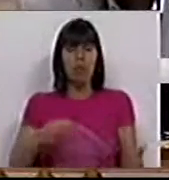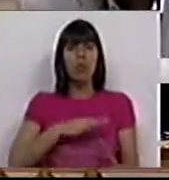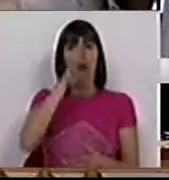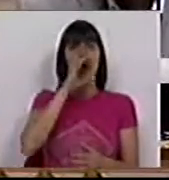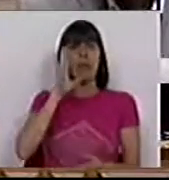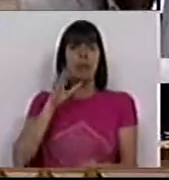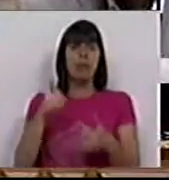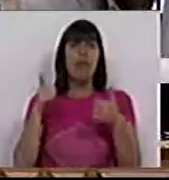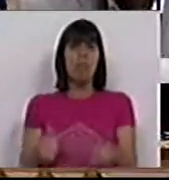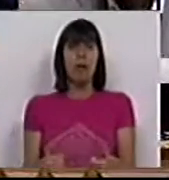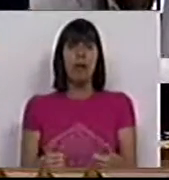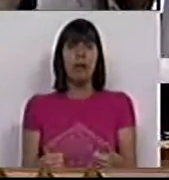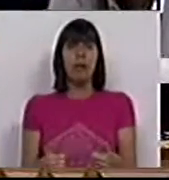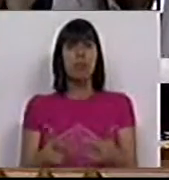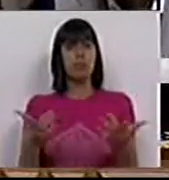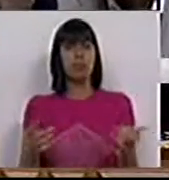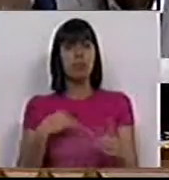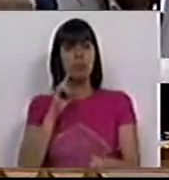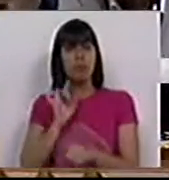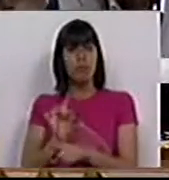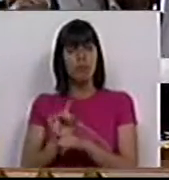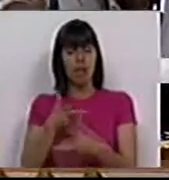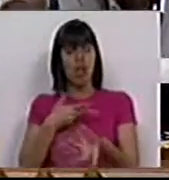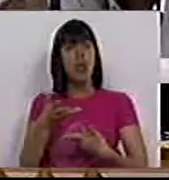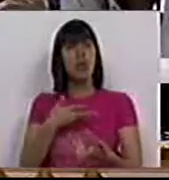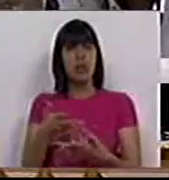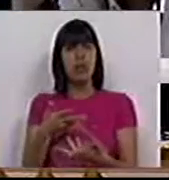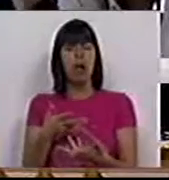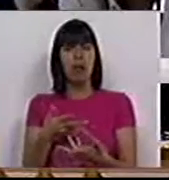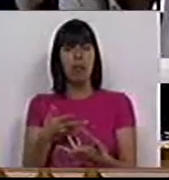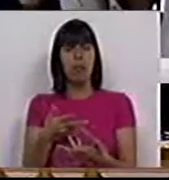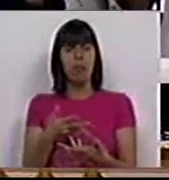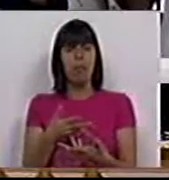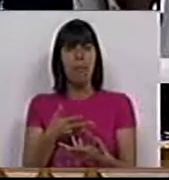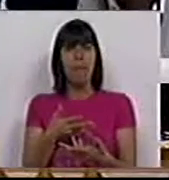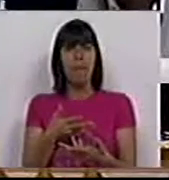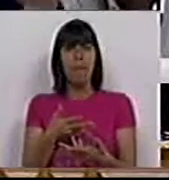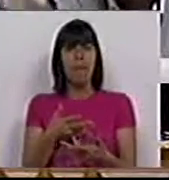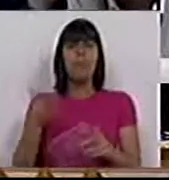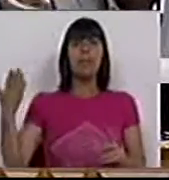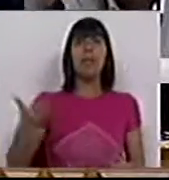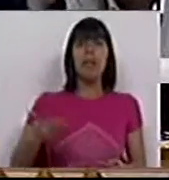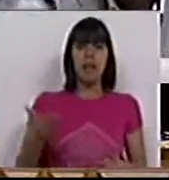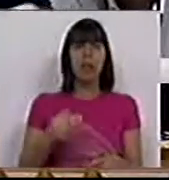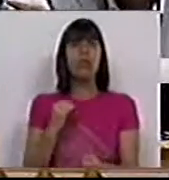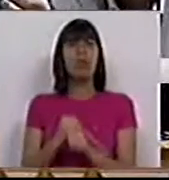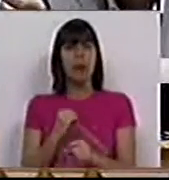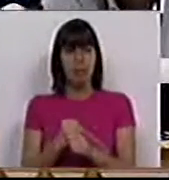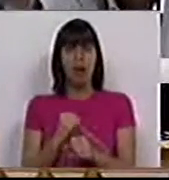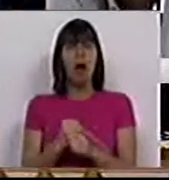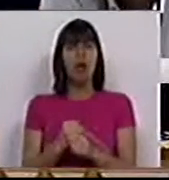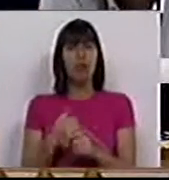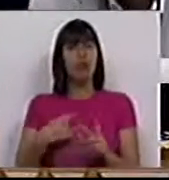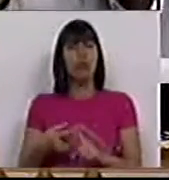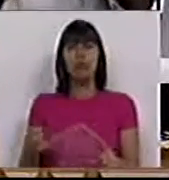Sr. sabe bem, que quando estamos a negociar direitos do trabalho,